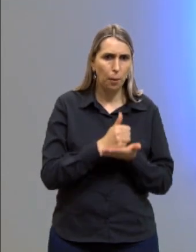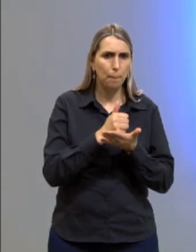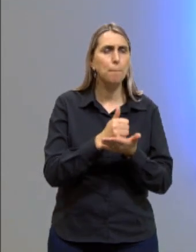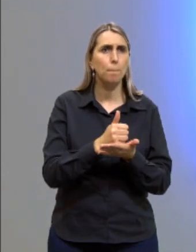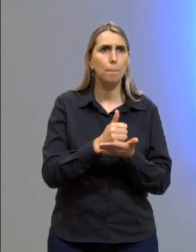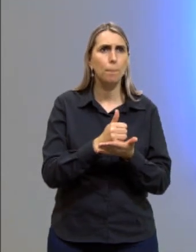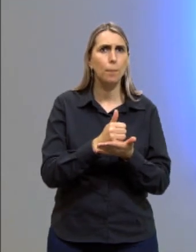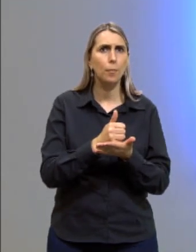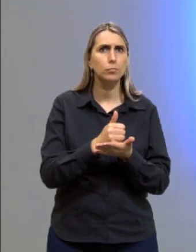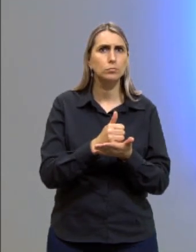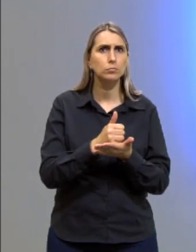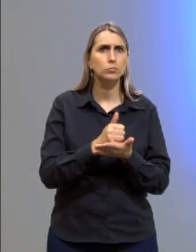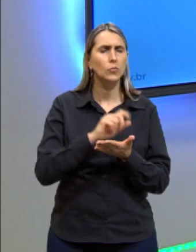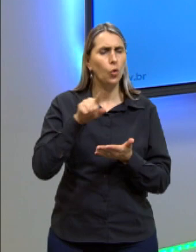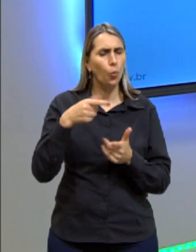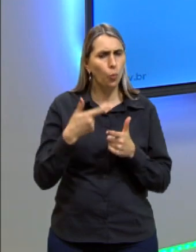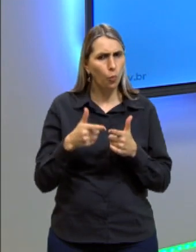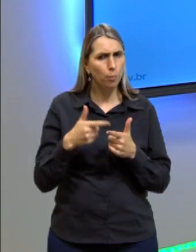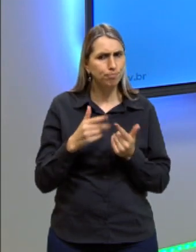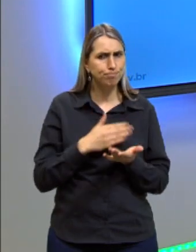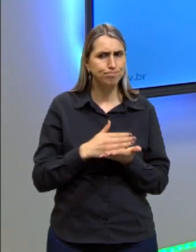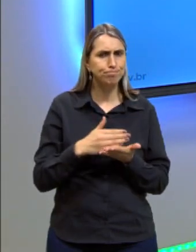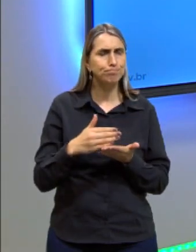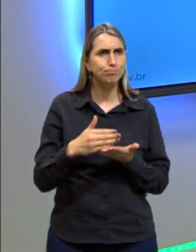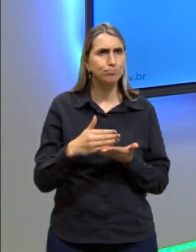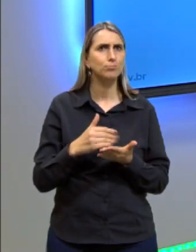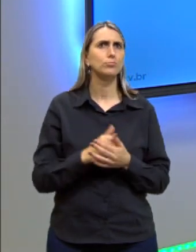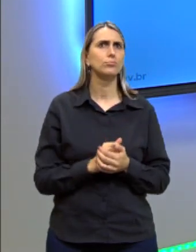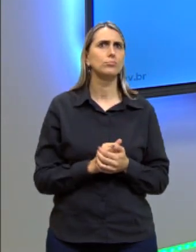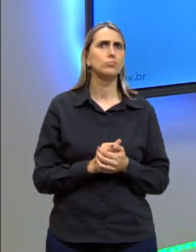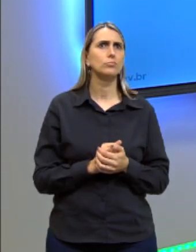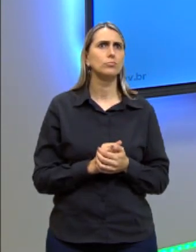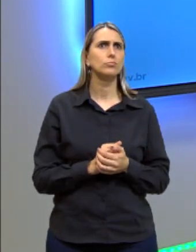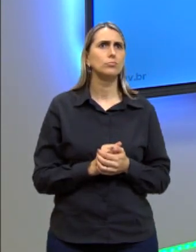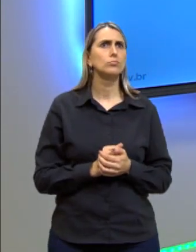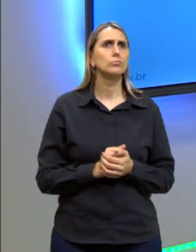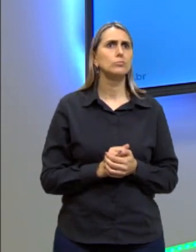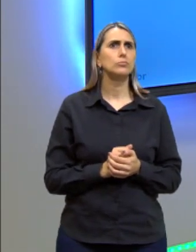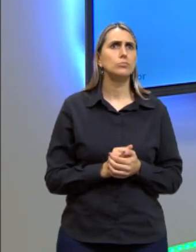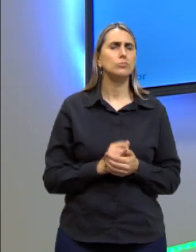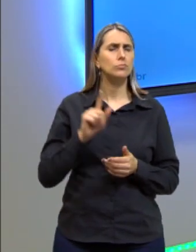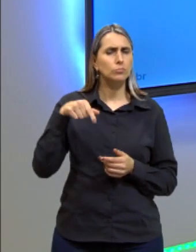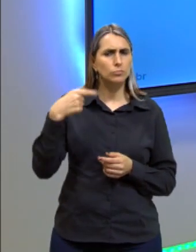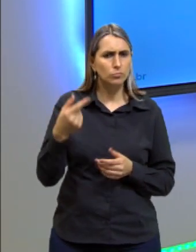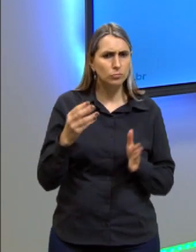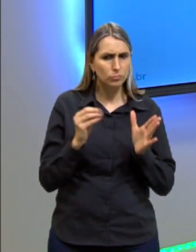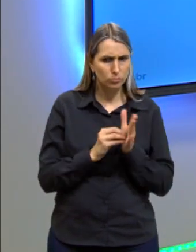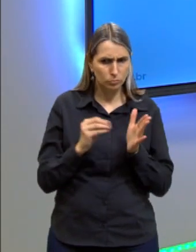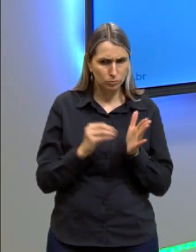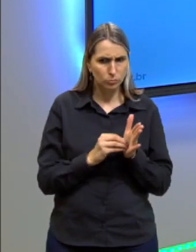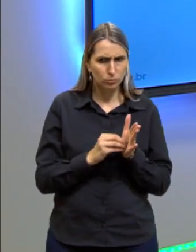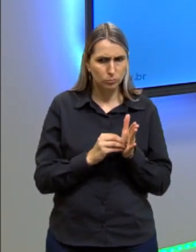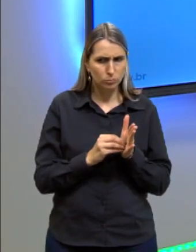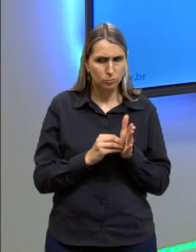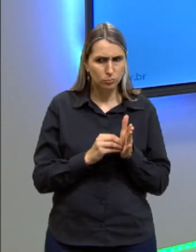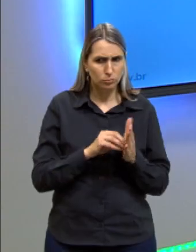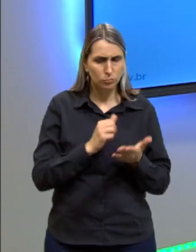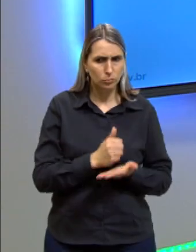outro, e aí tem um problema já no início, porque ela coloca aqui, além da falta de